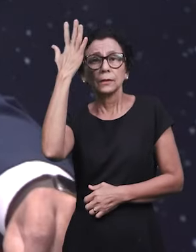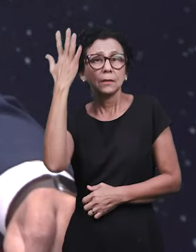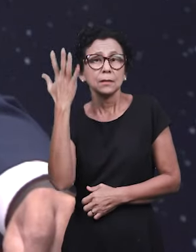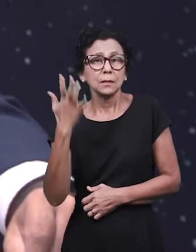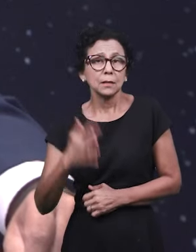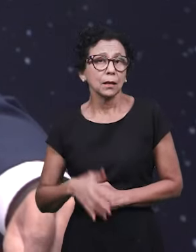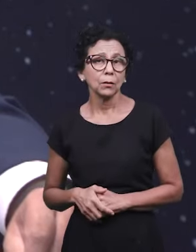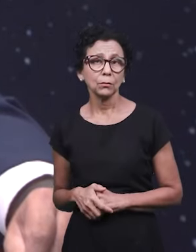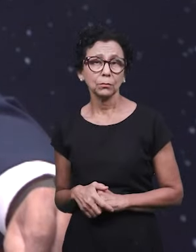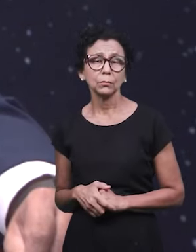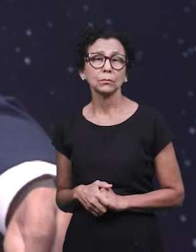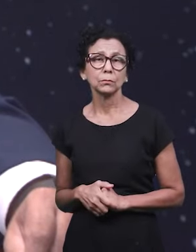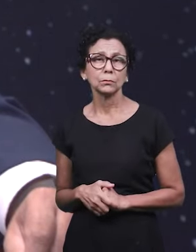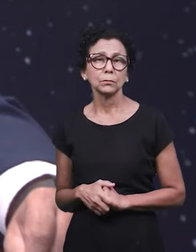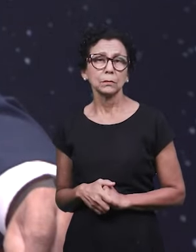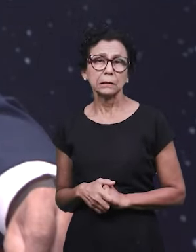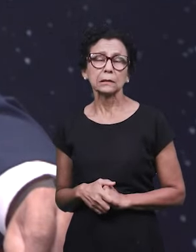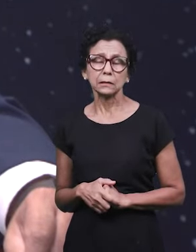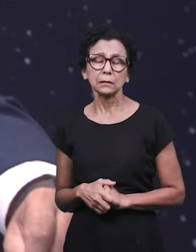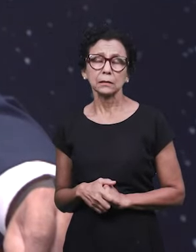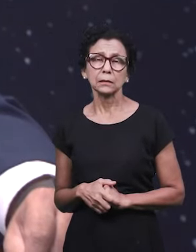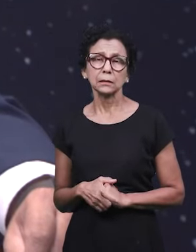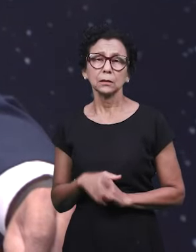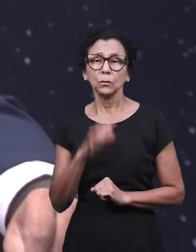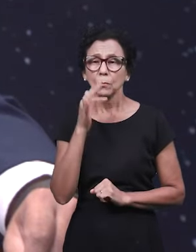tem tudo a ver com a própria expressão breve.